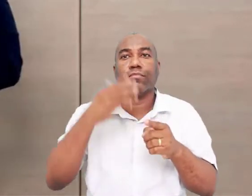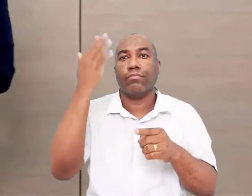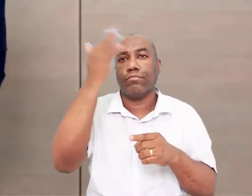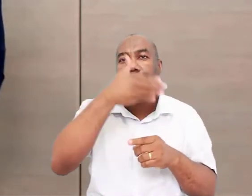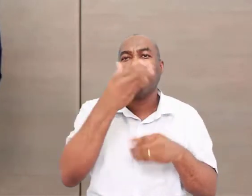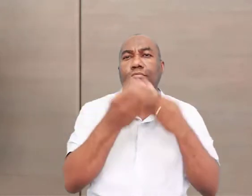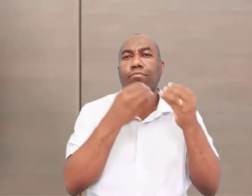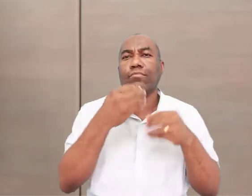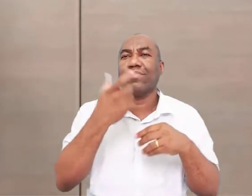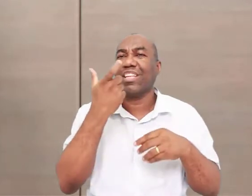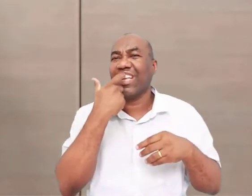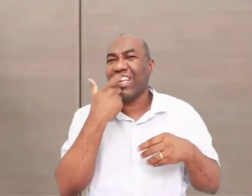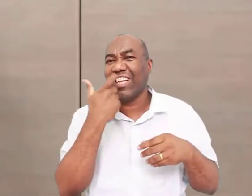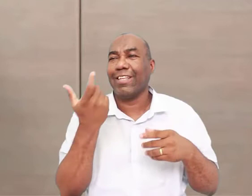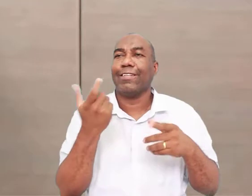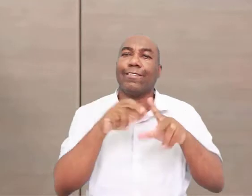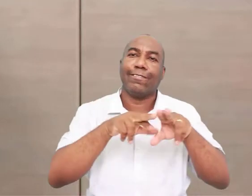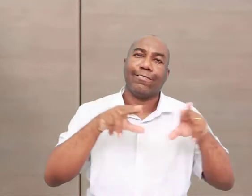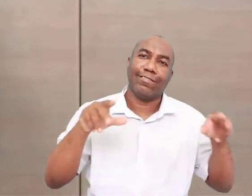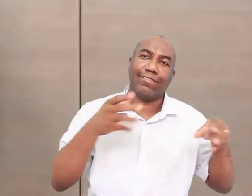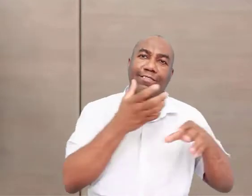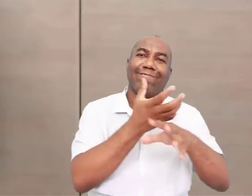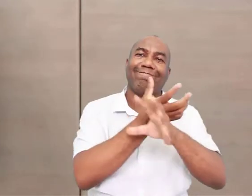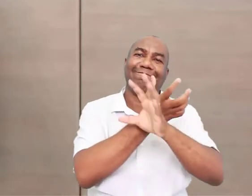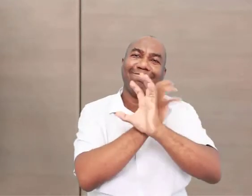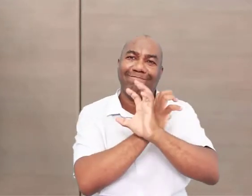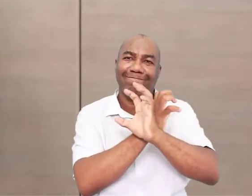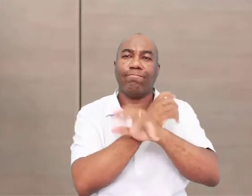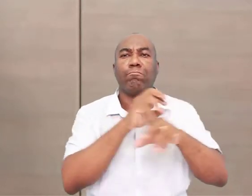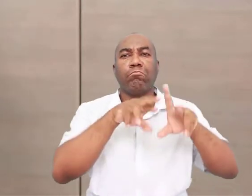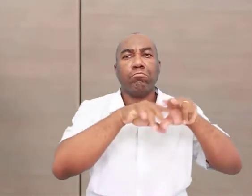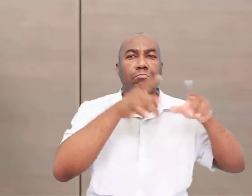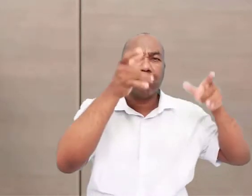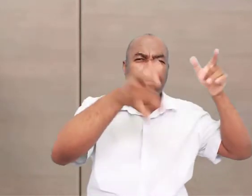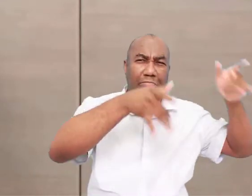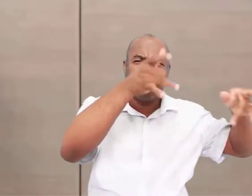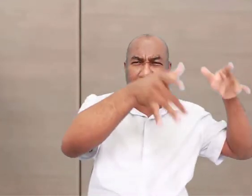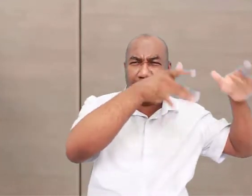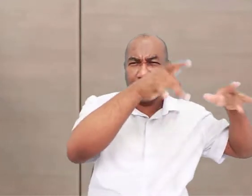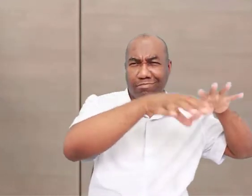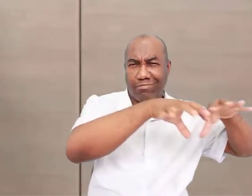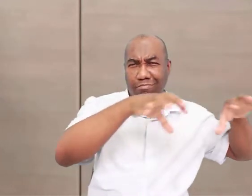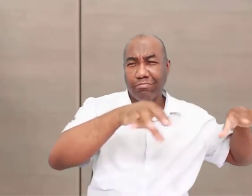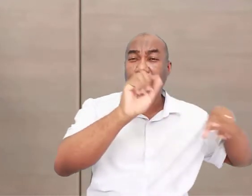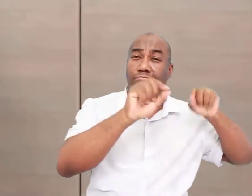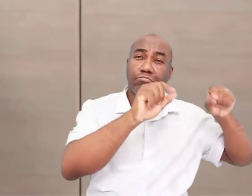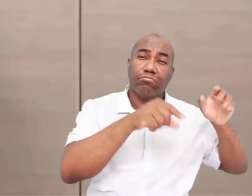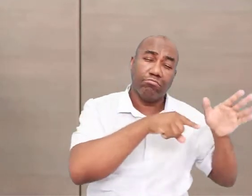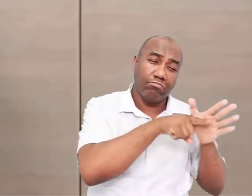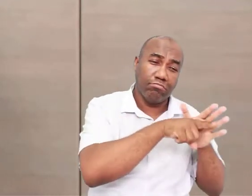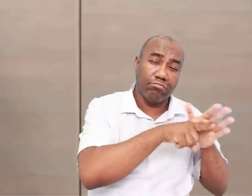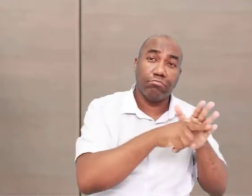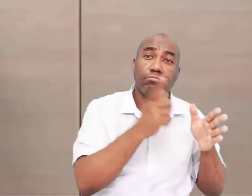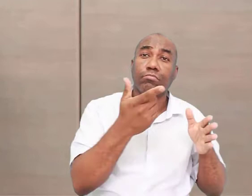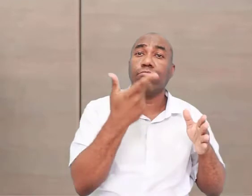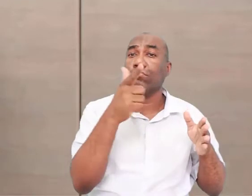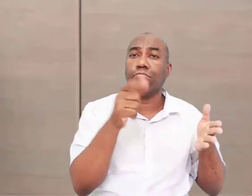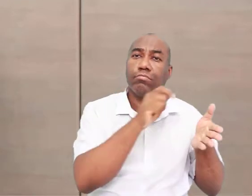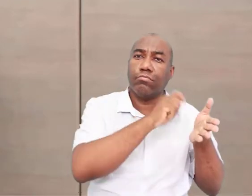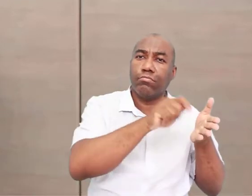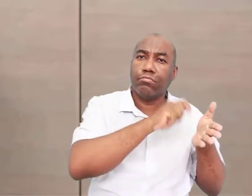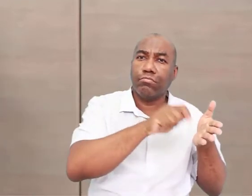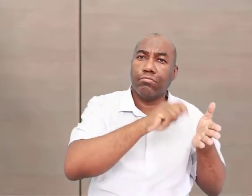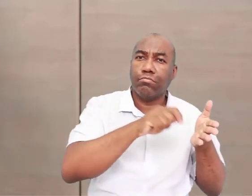arqueológicos, né? Que são de variados tipos, que não são escritos, porque eles não sabiam